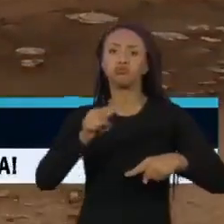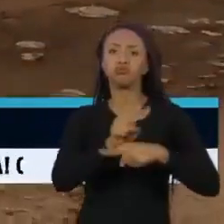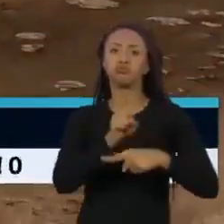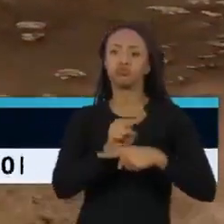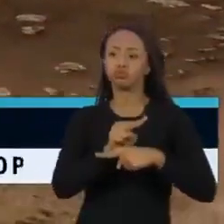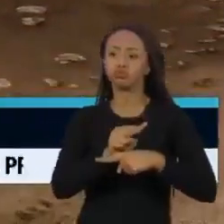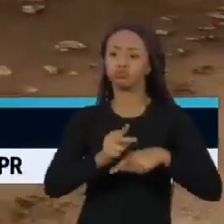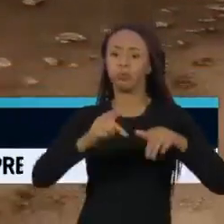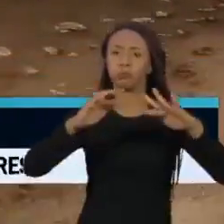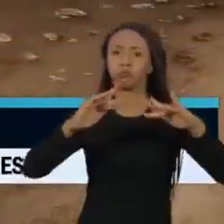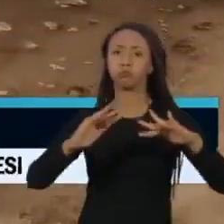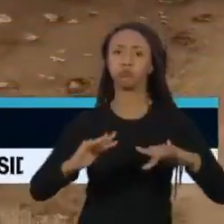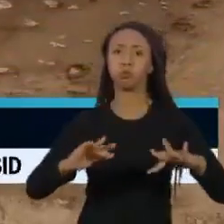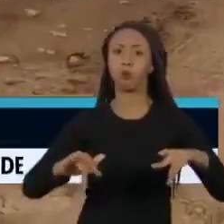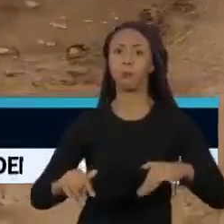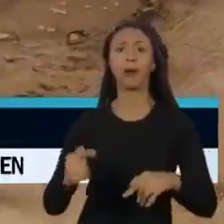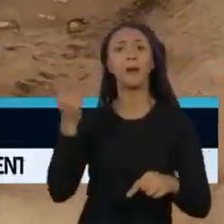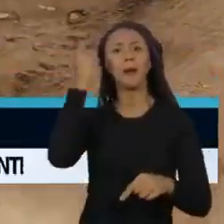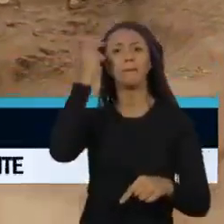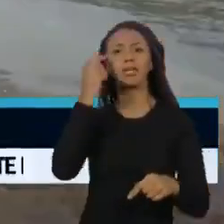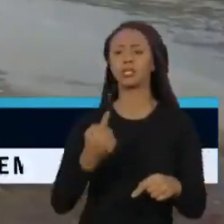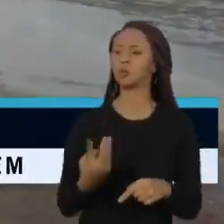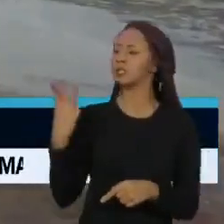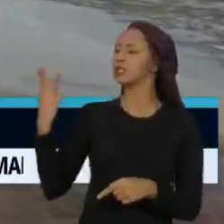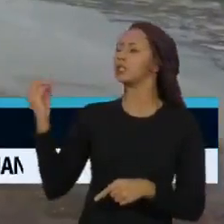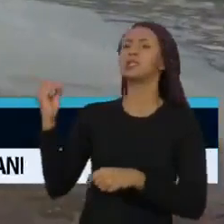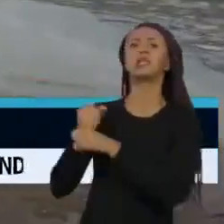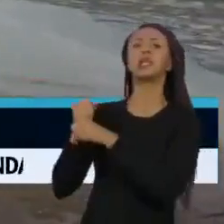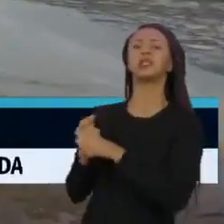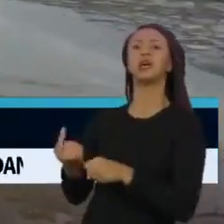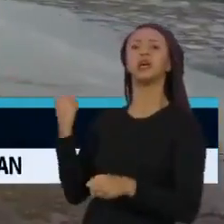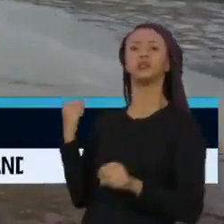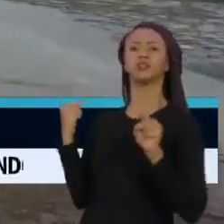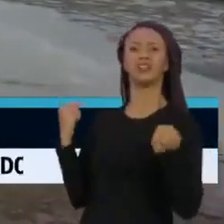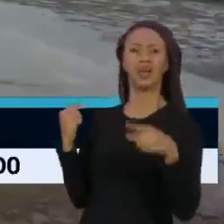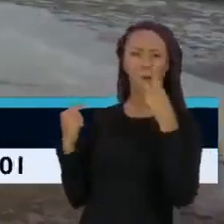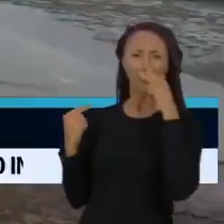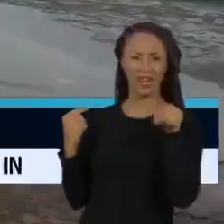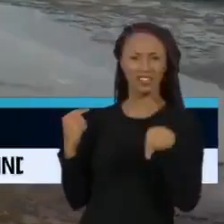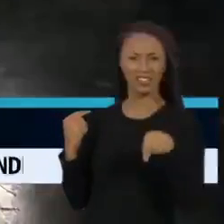anos atrás. É quase como se fizesse de conta que a gente tem mais água do que realmente tem.